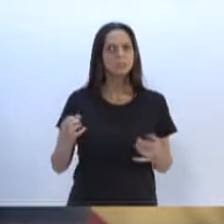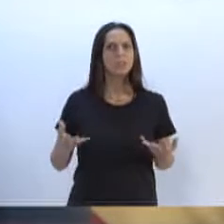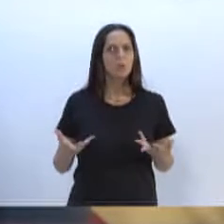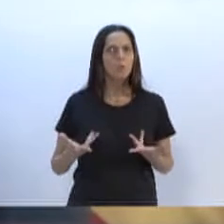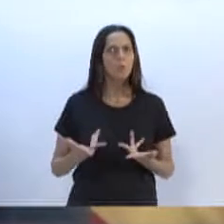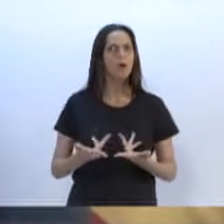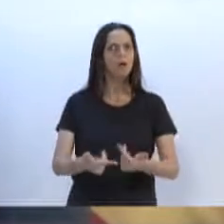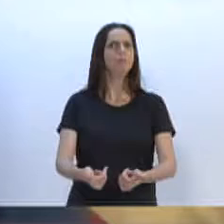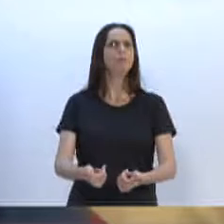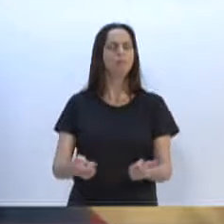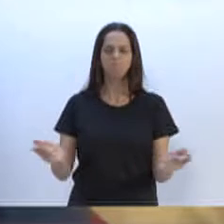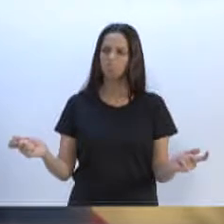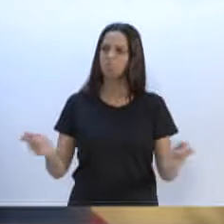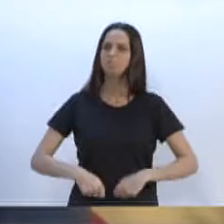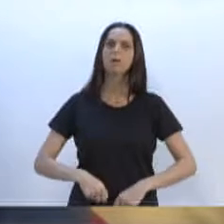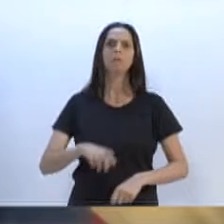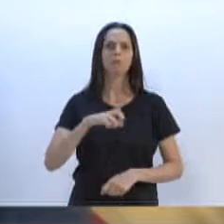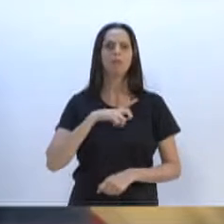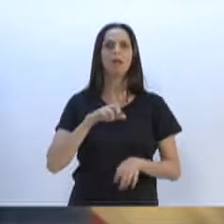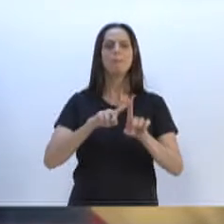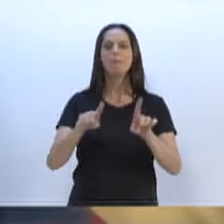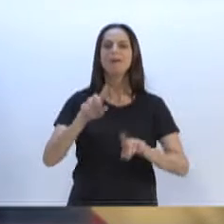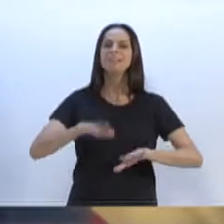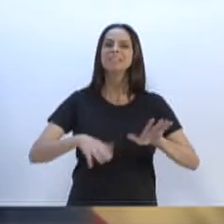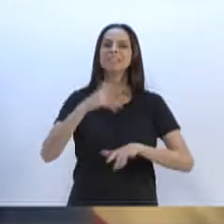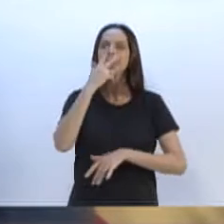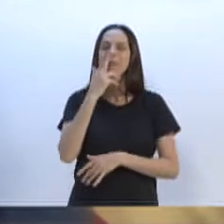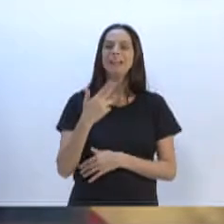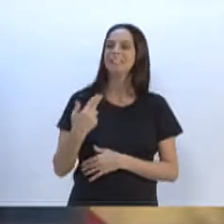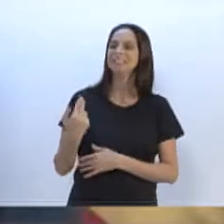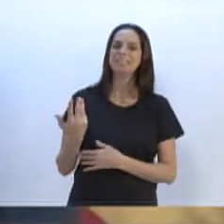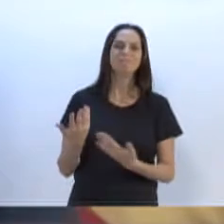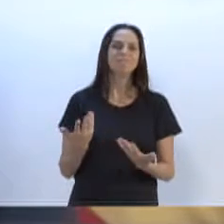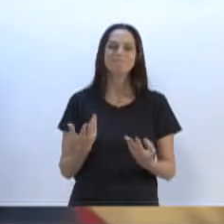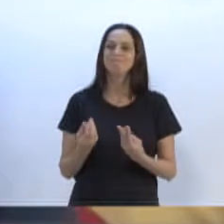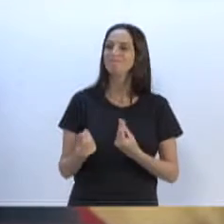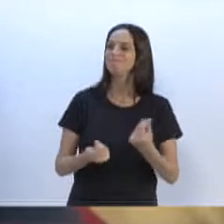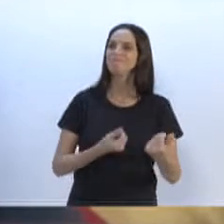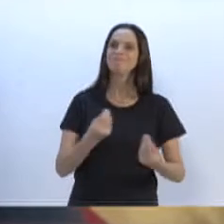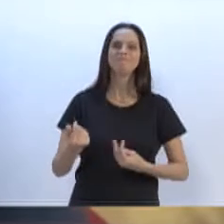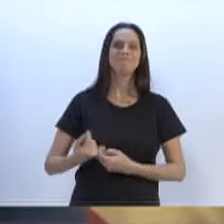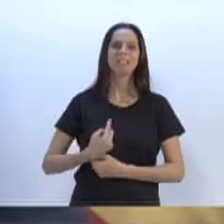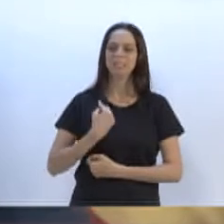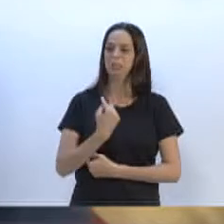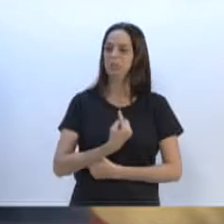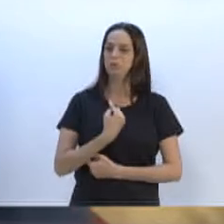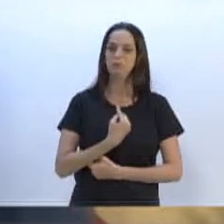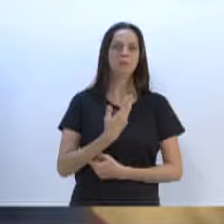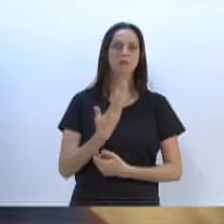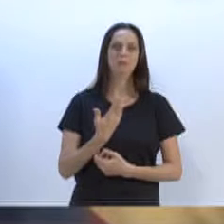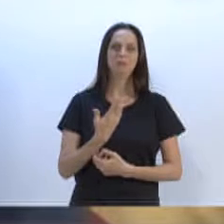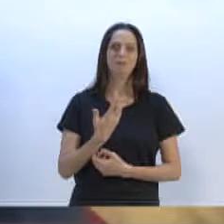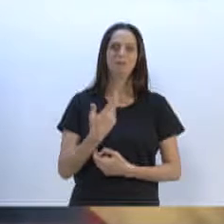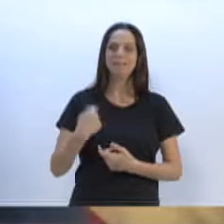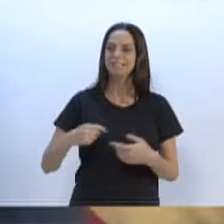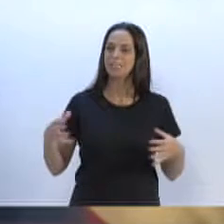estamos nos valendo dessa qualificação individual para transformá-la em um benefício coletivo.